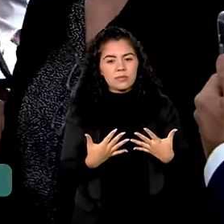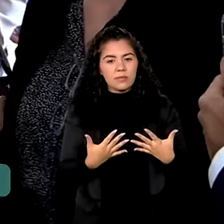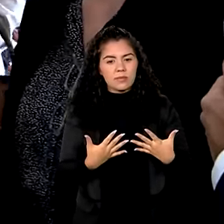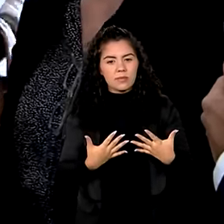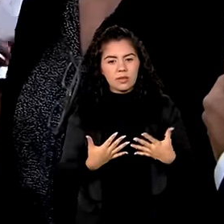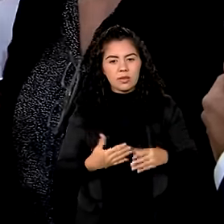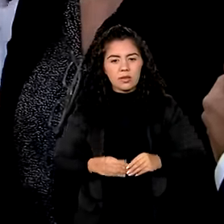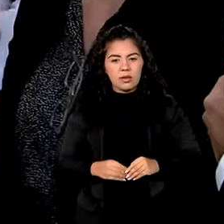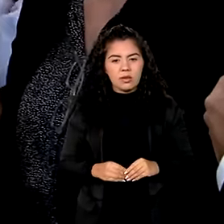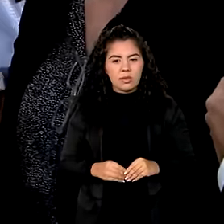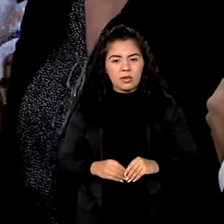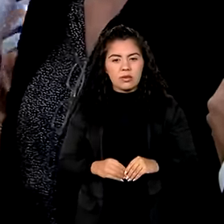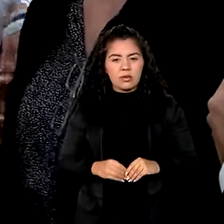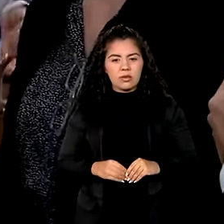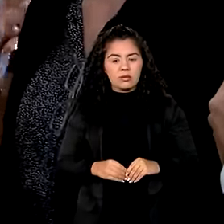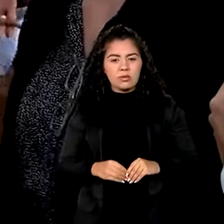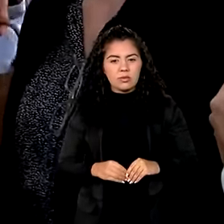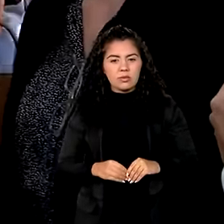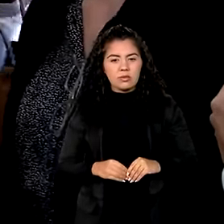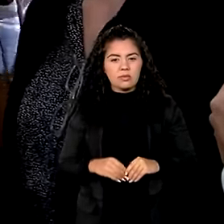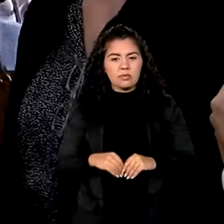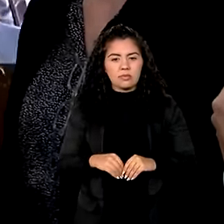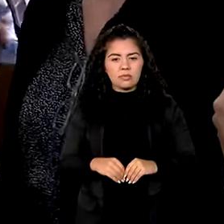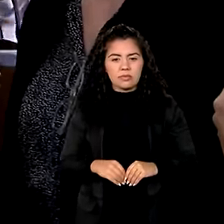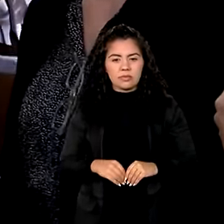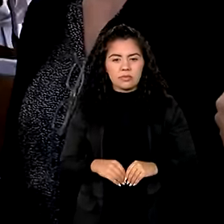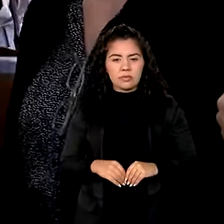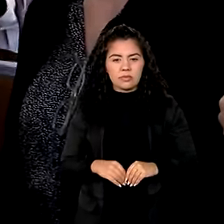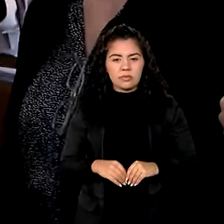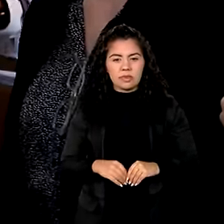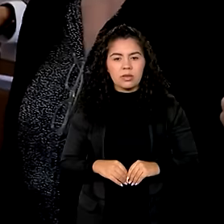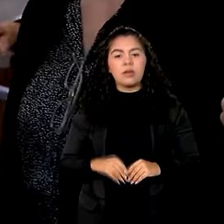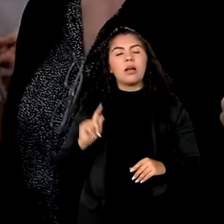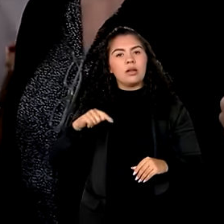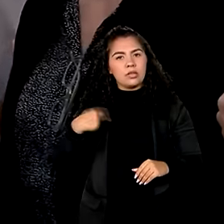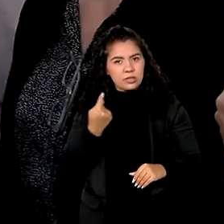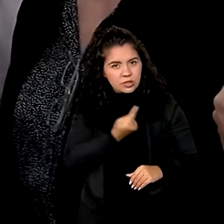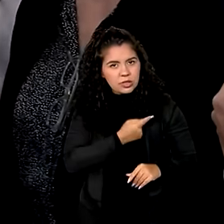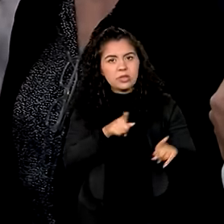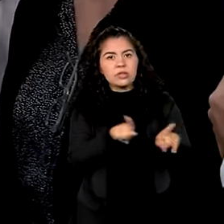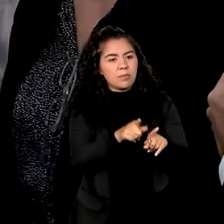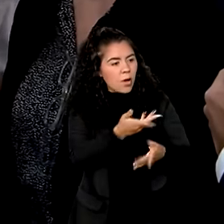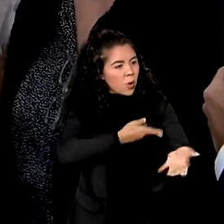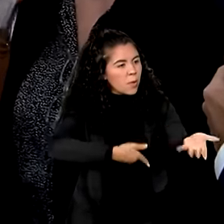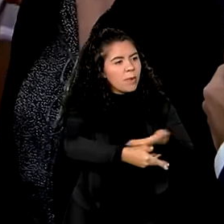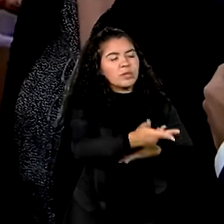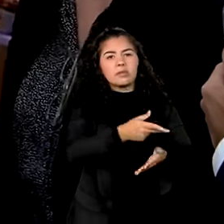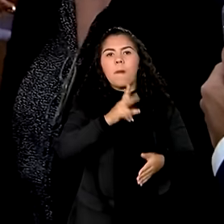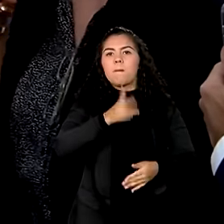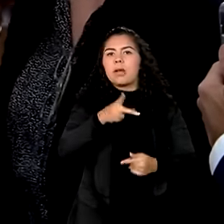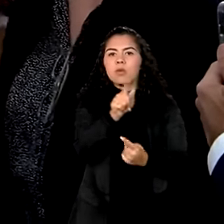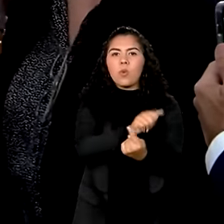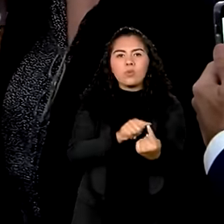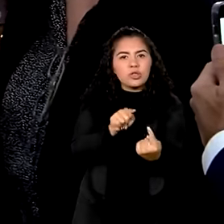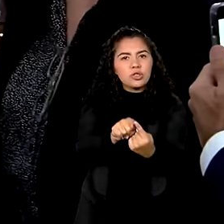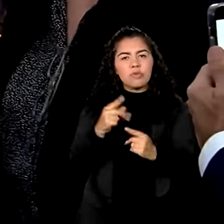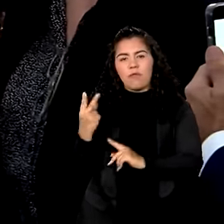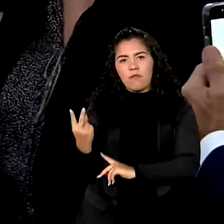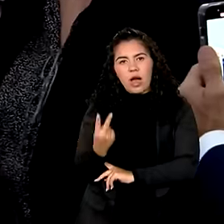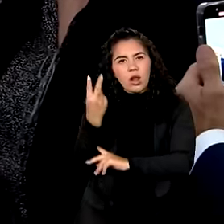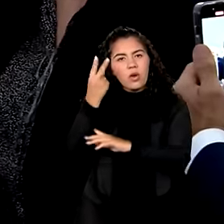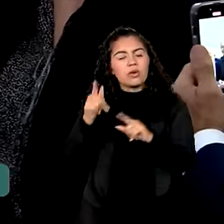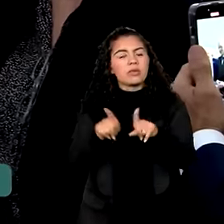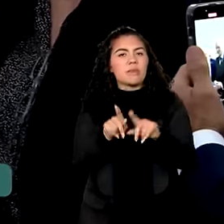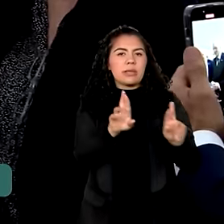os mesmos valores e as esperanças para a humanidade. Nós compartilhamos os mesmos objetivos, os mesmos valores e a mesma